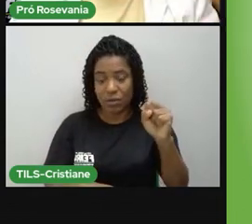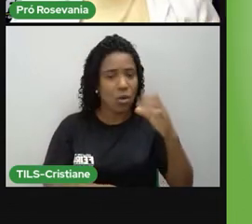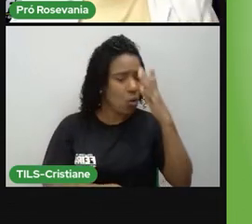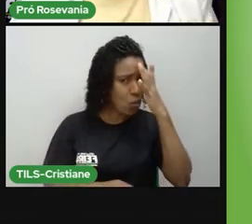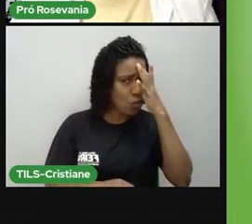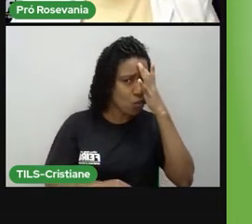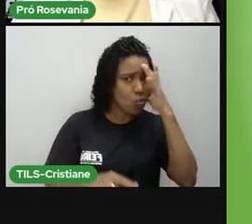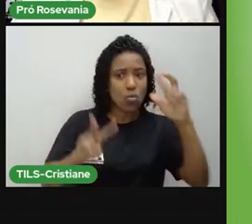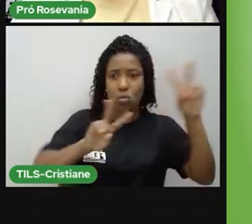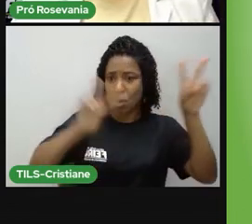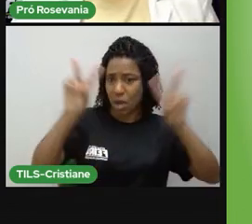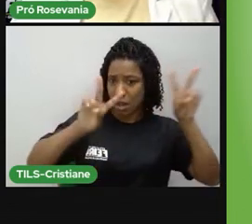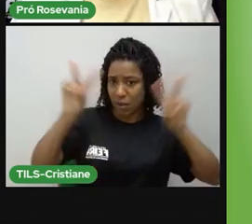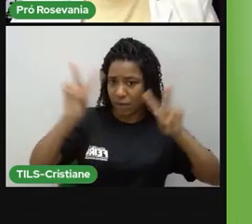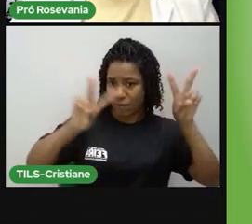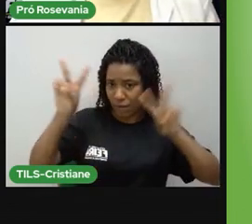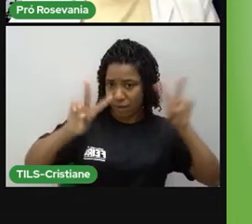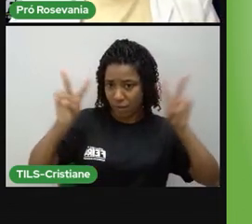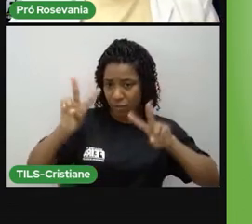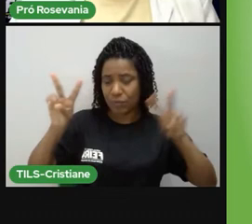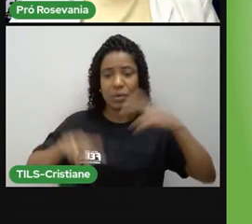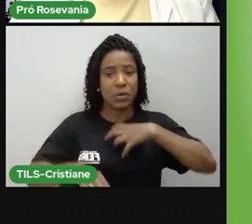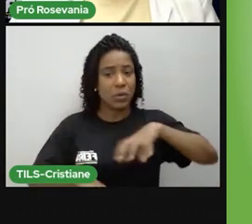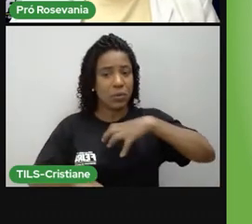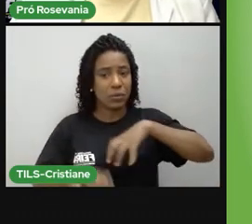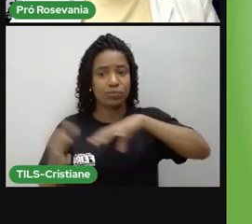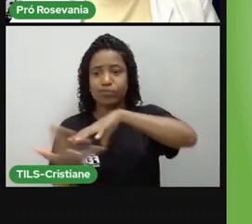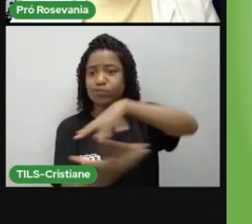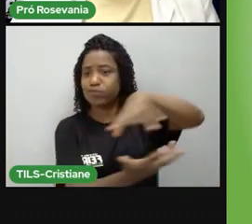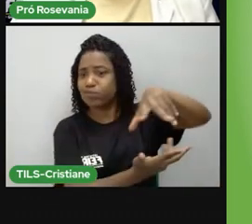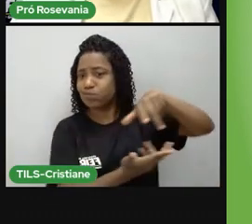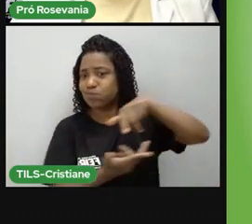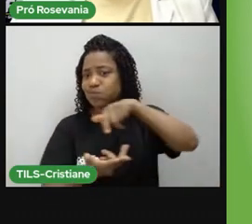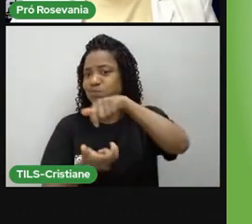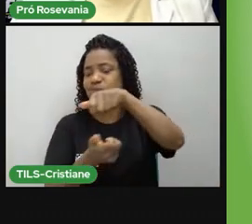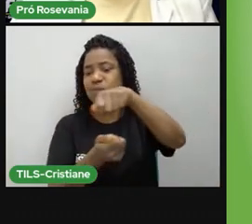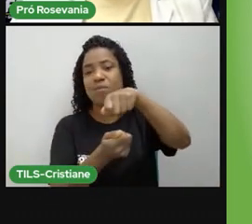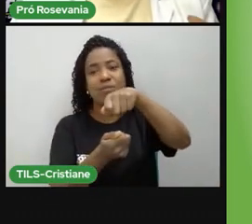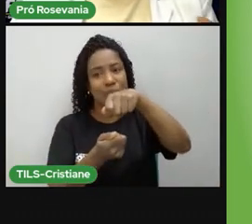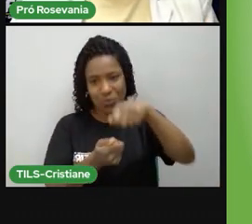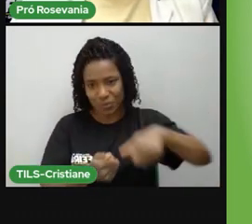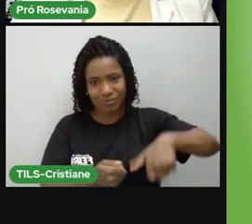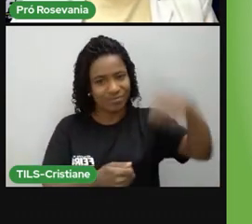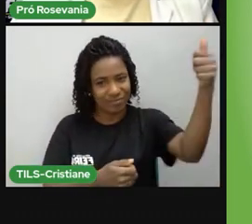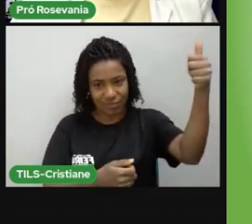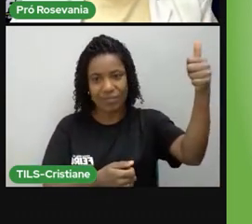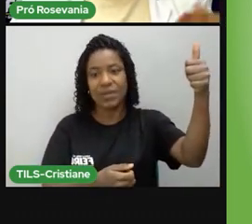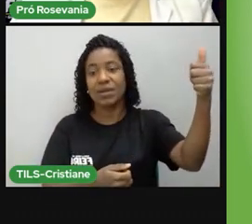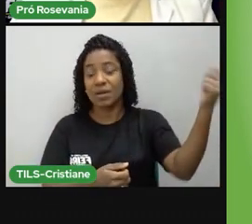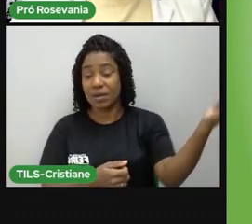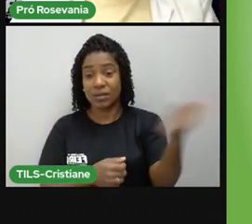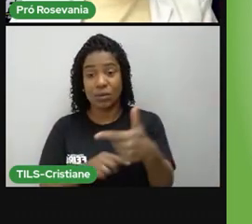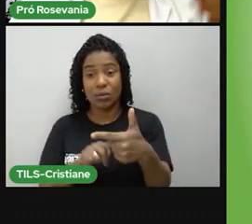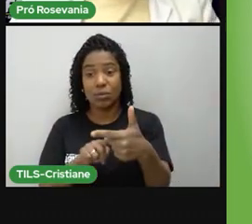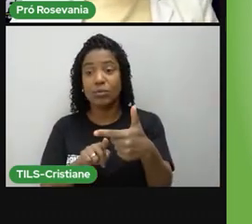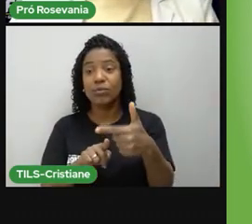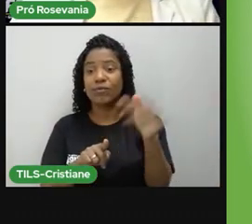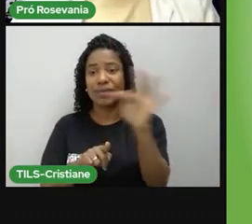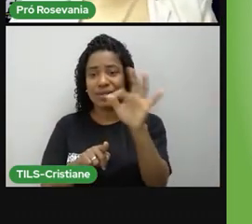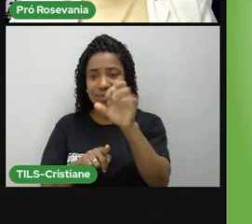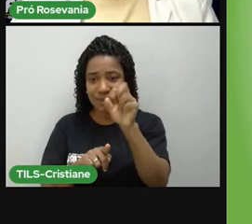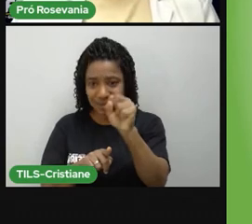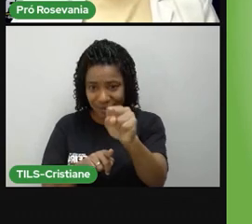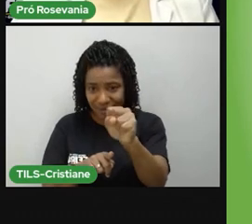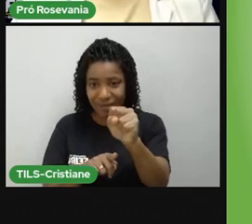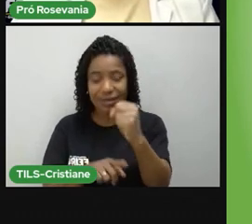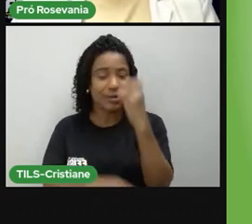rua que tem no mundo, né, e o Micareta de Feira de Santana surgiu, né, tipo um braço,